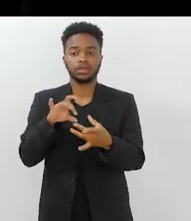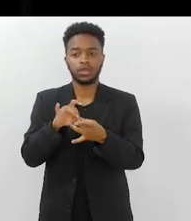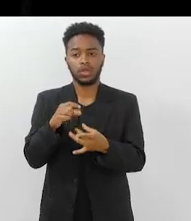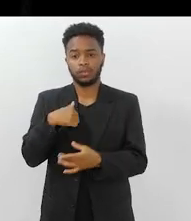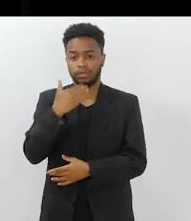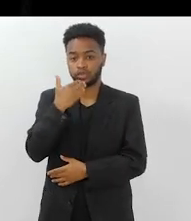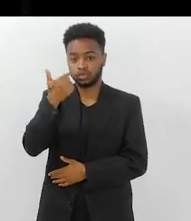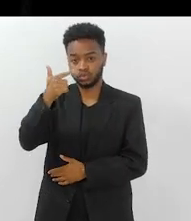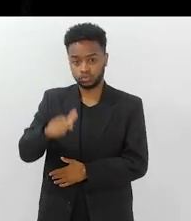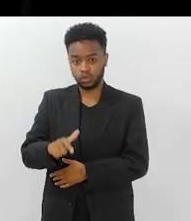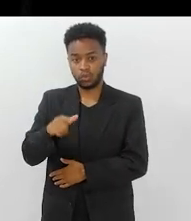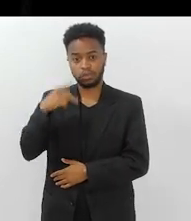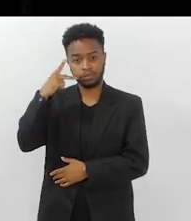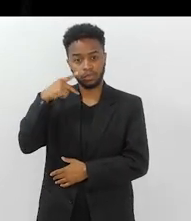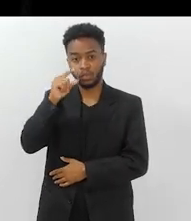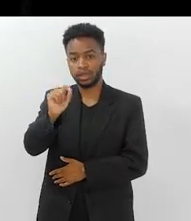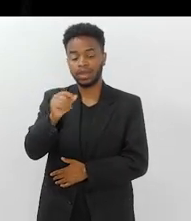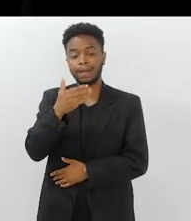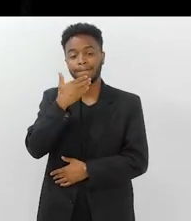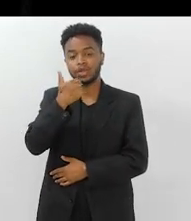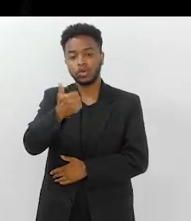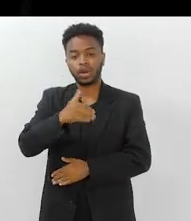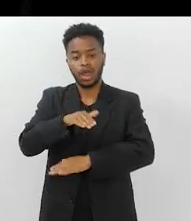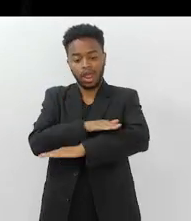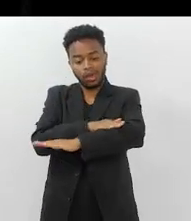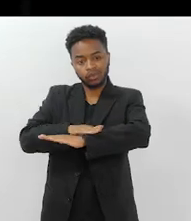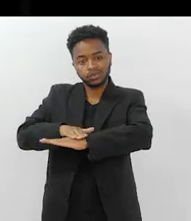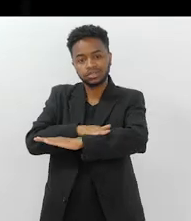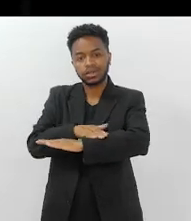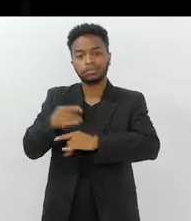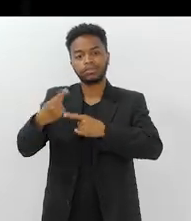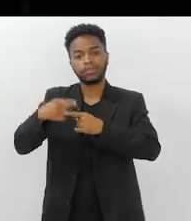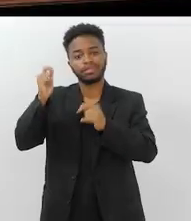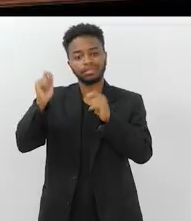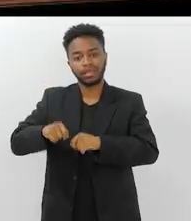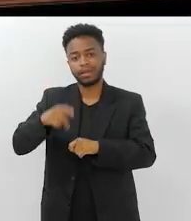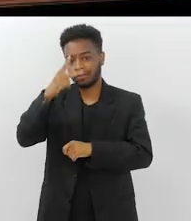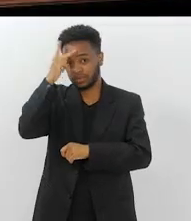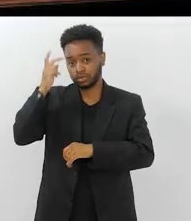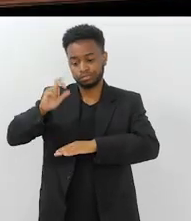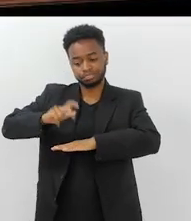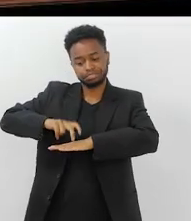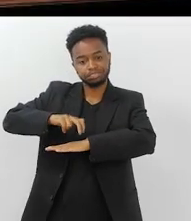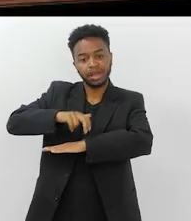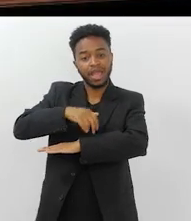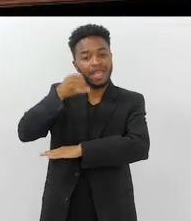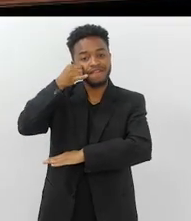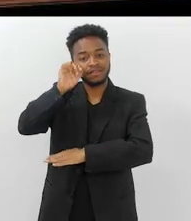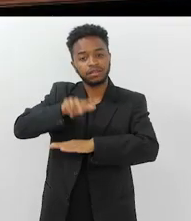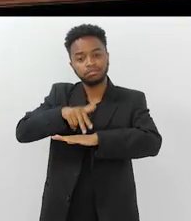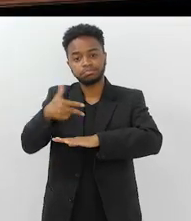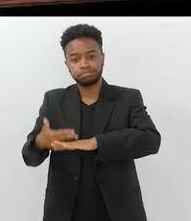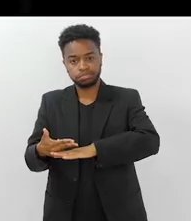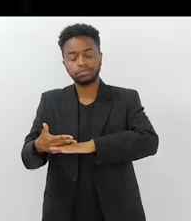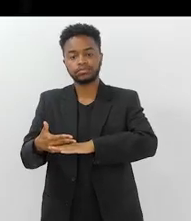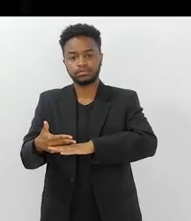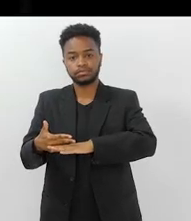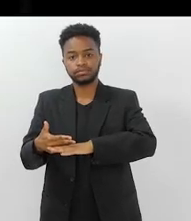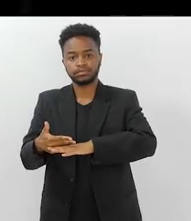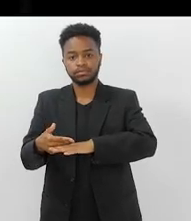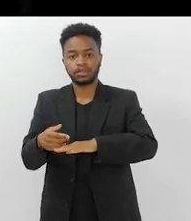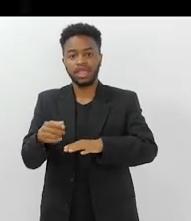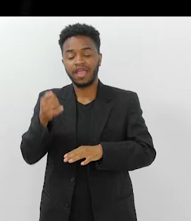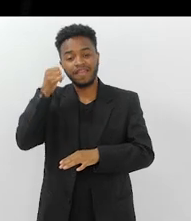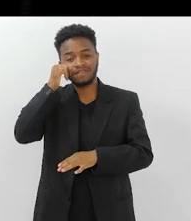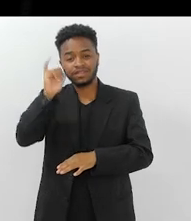vou eu fazer um pedido de novo aos políticos de melhorarem as calçadas, para esses idosos conseguirem caminhar sem tropeçar, sem cair, sem